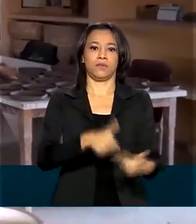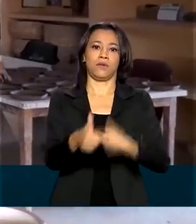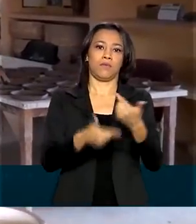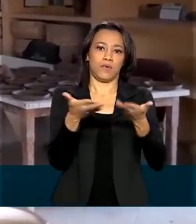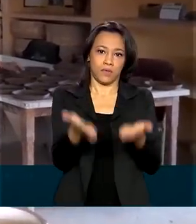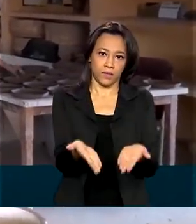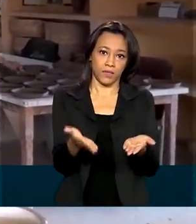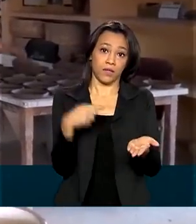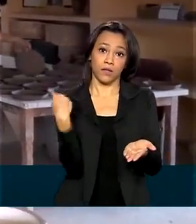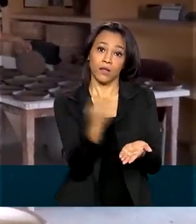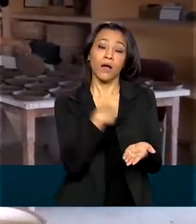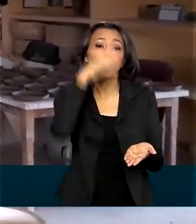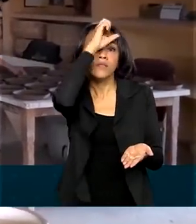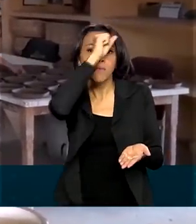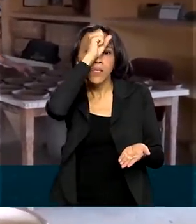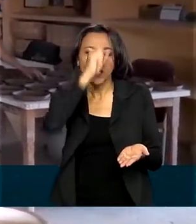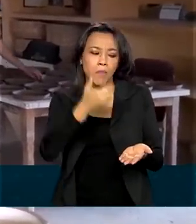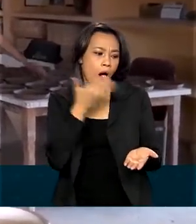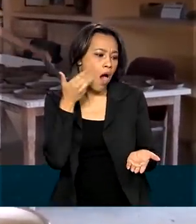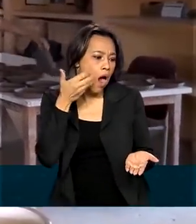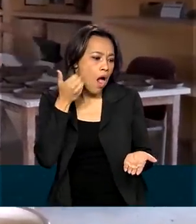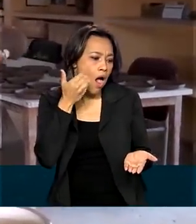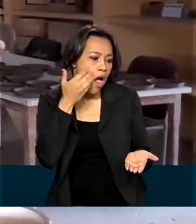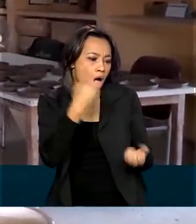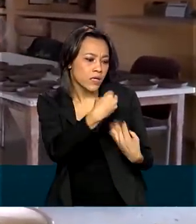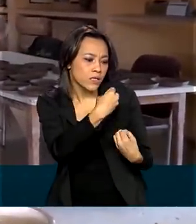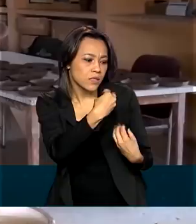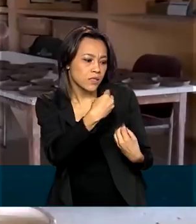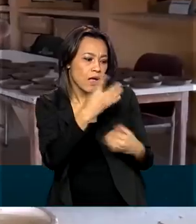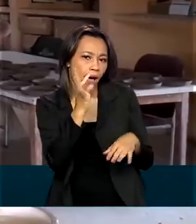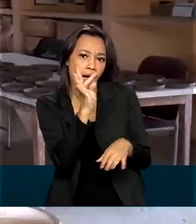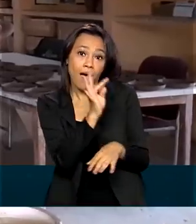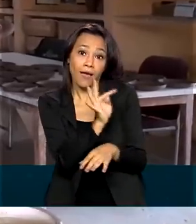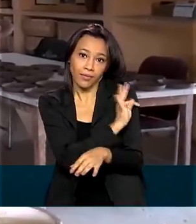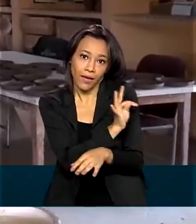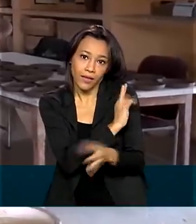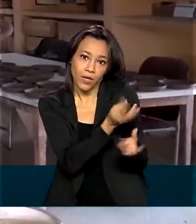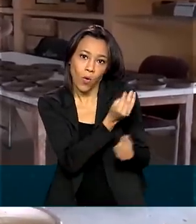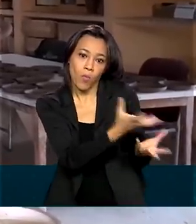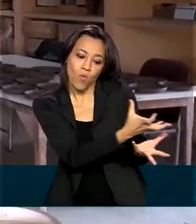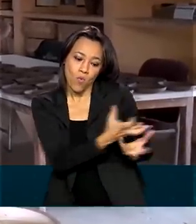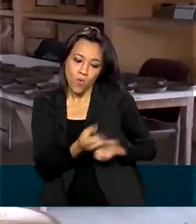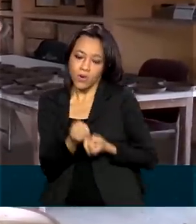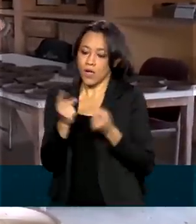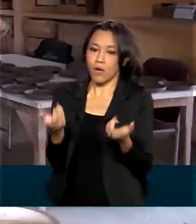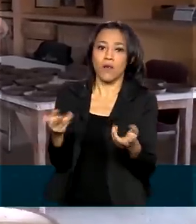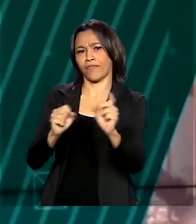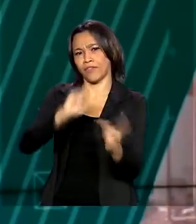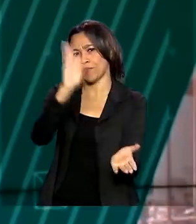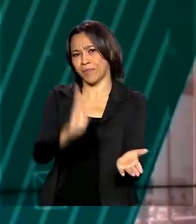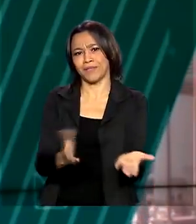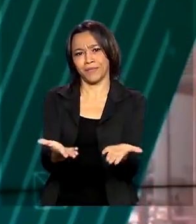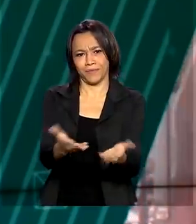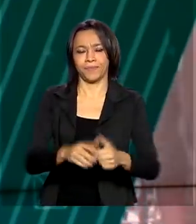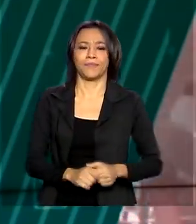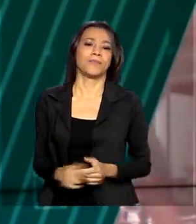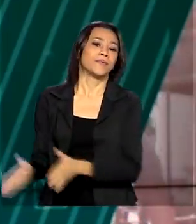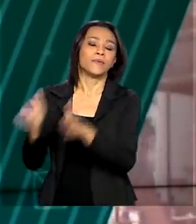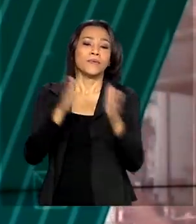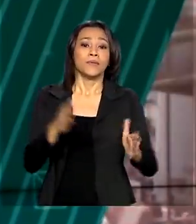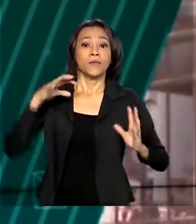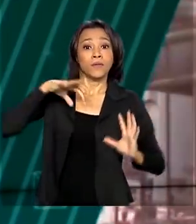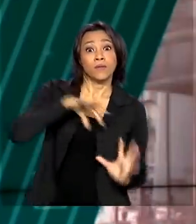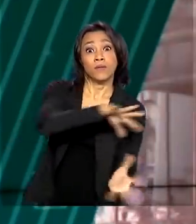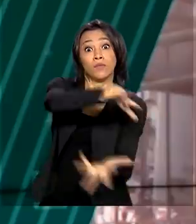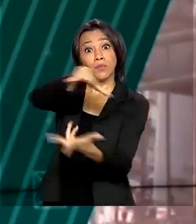A gente aprendeu como ceramista essa técnica e nossas peças são vendidas hoje para todo o Brasil. No mundo cada